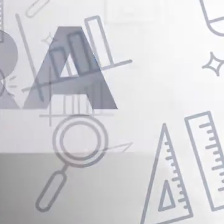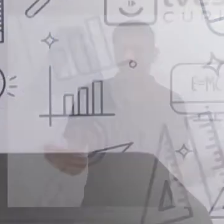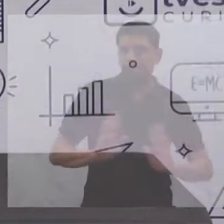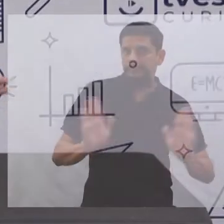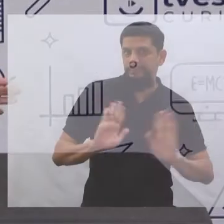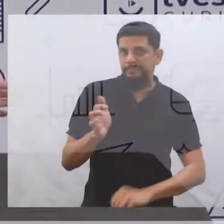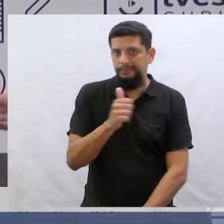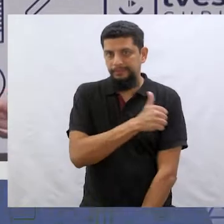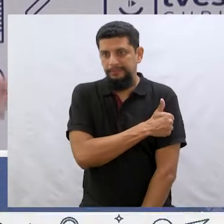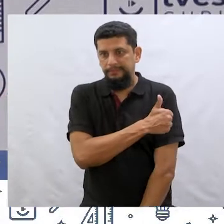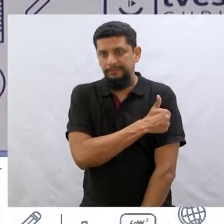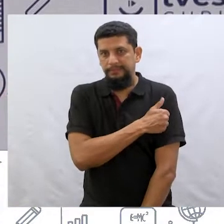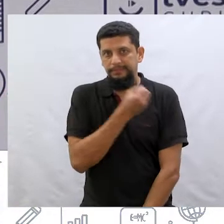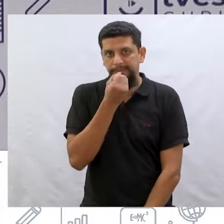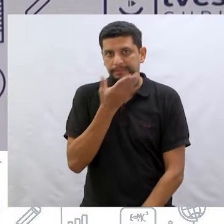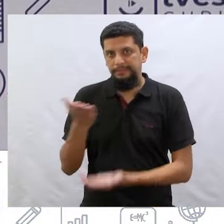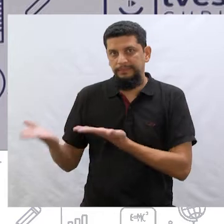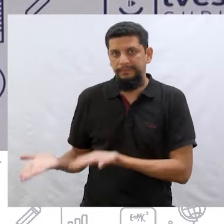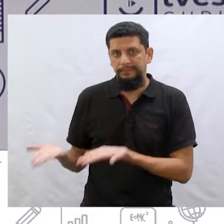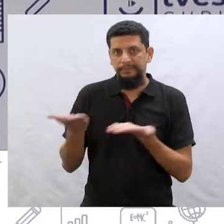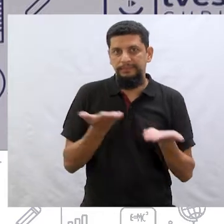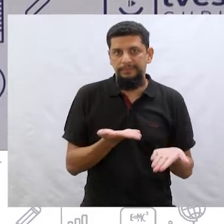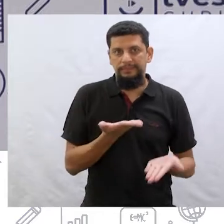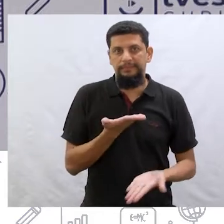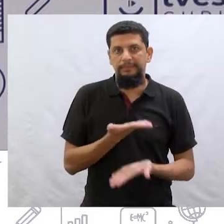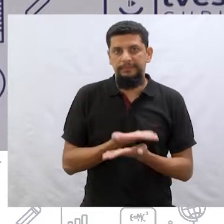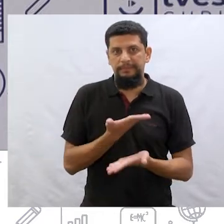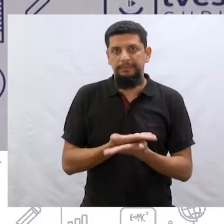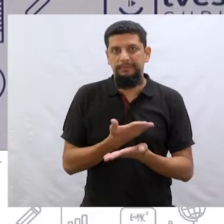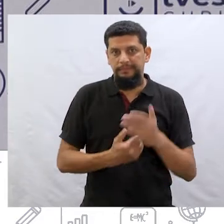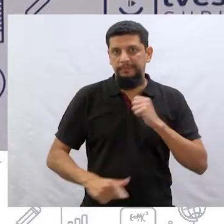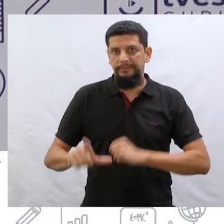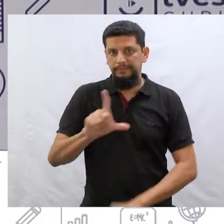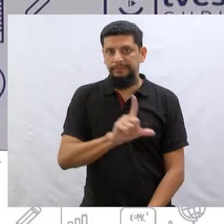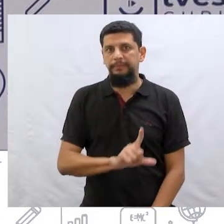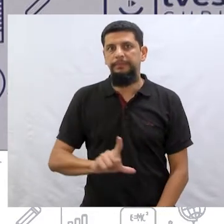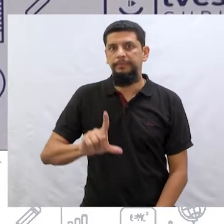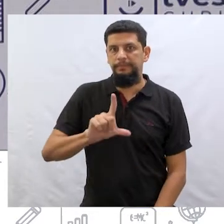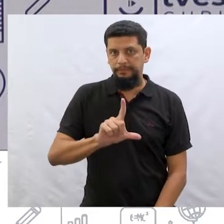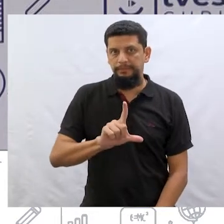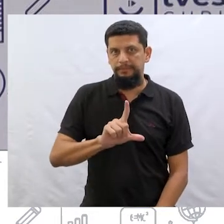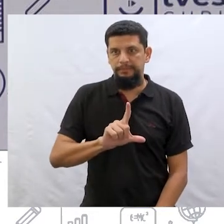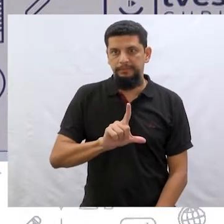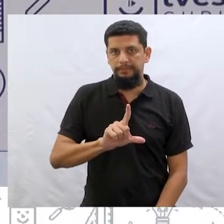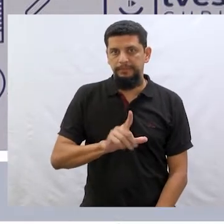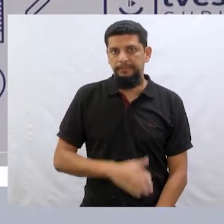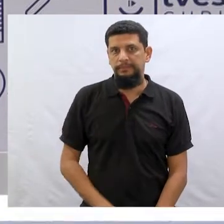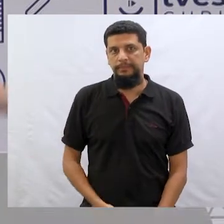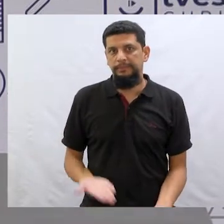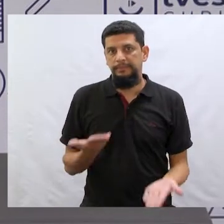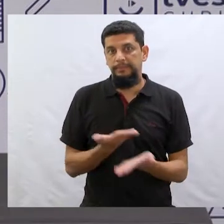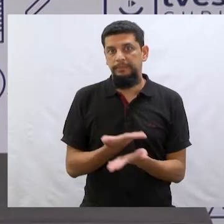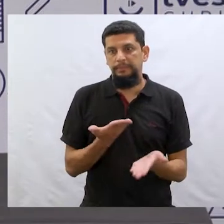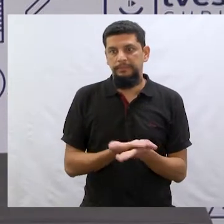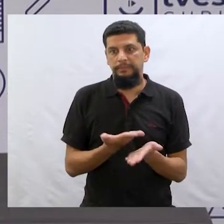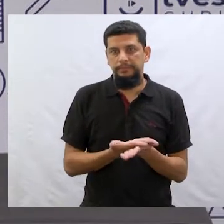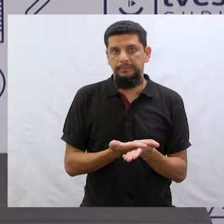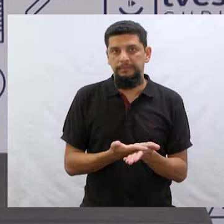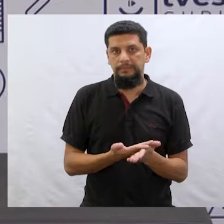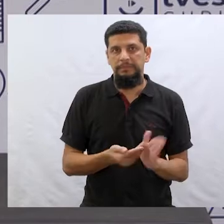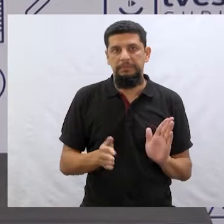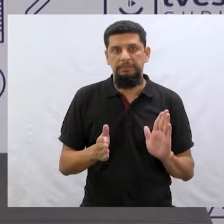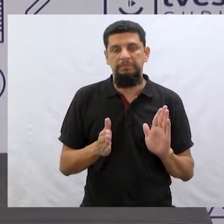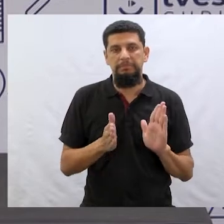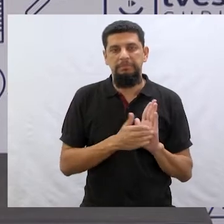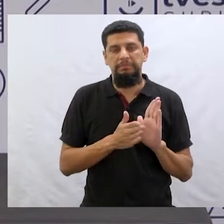Olá, estudante! Seja bem-vindo a mais uma aula de literatura. A aula que te